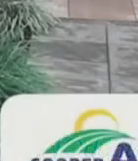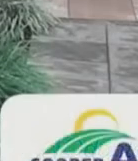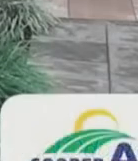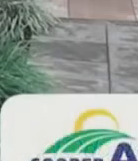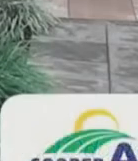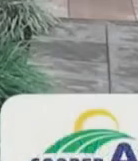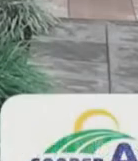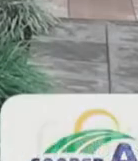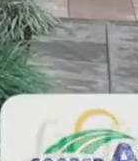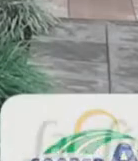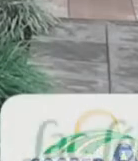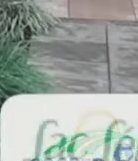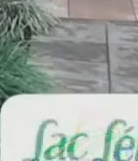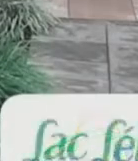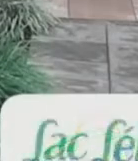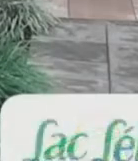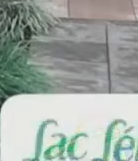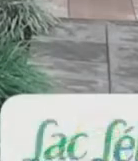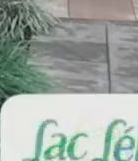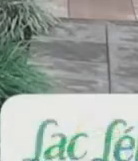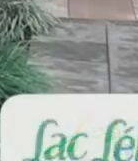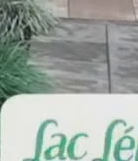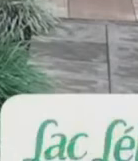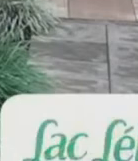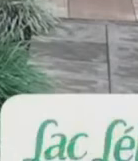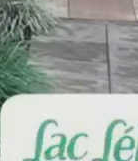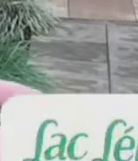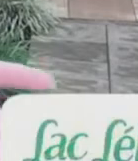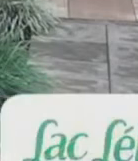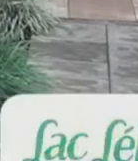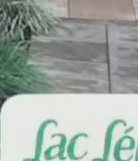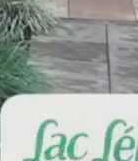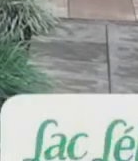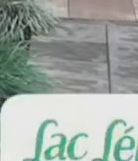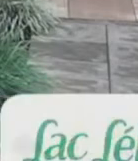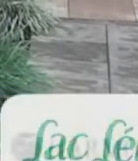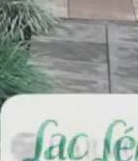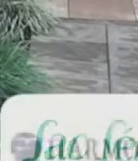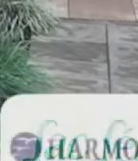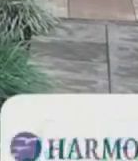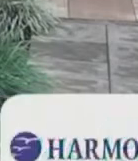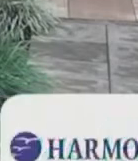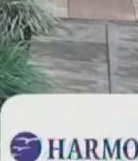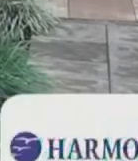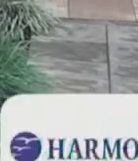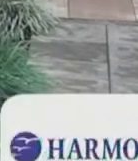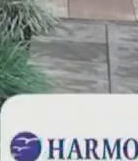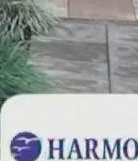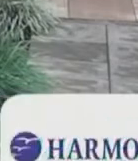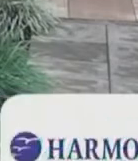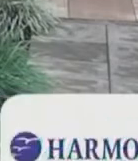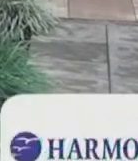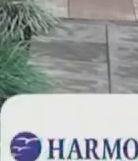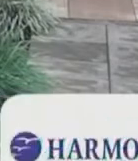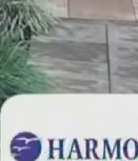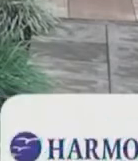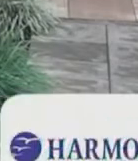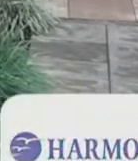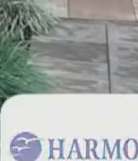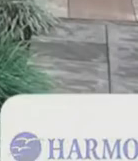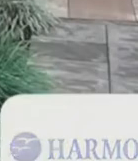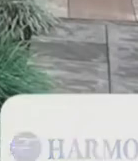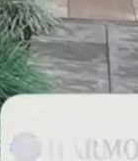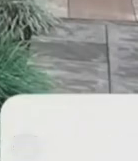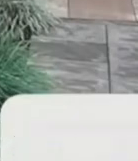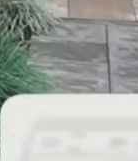não era nada confirmado só que aí ontem eu estava no treino aí meu treinador chegou Clayson chegou em mim e falou